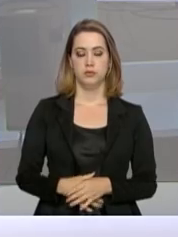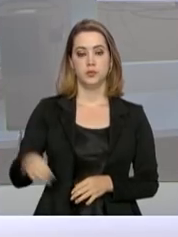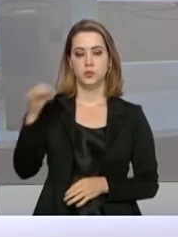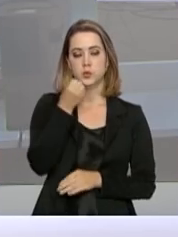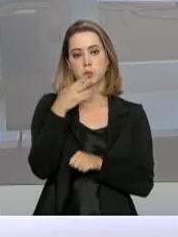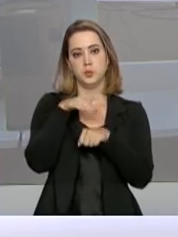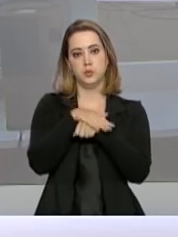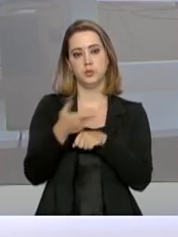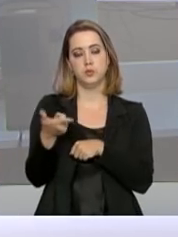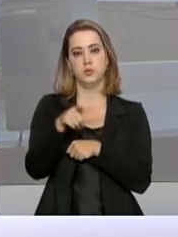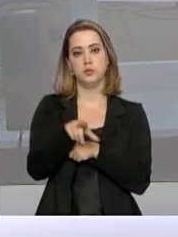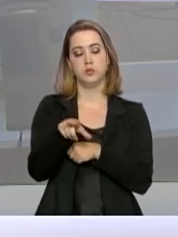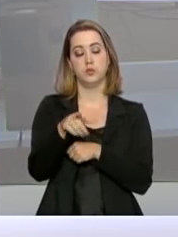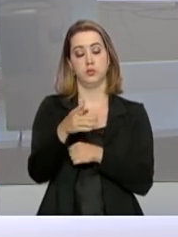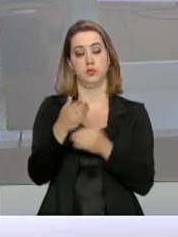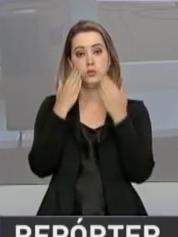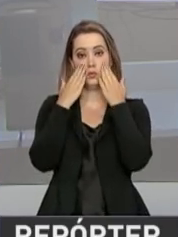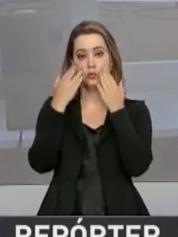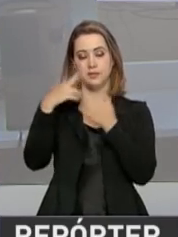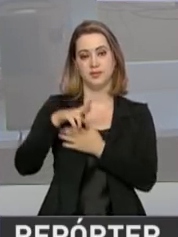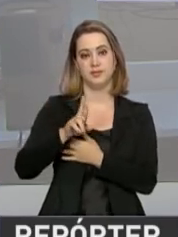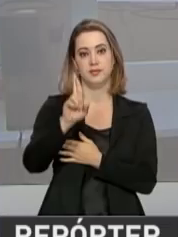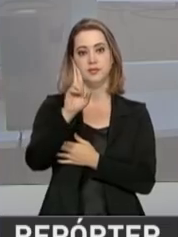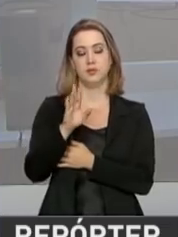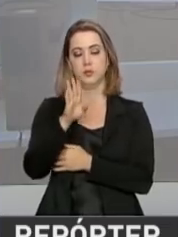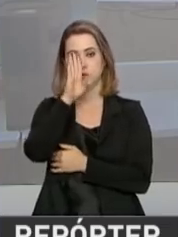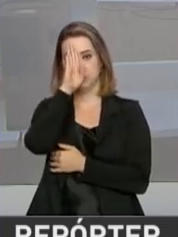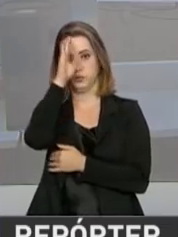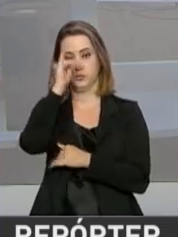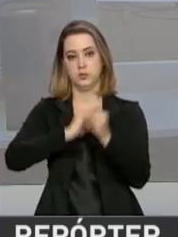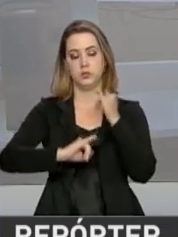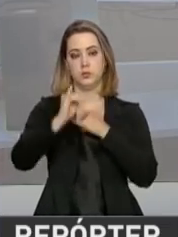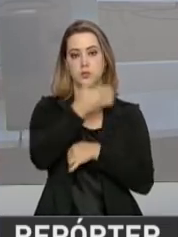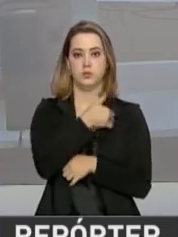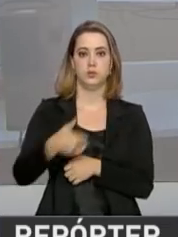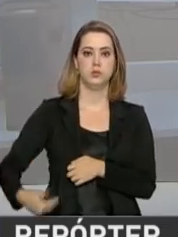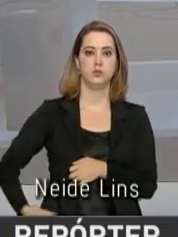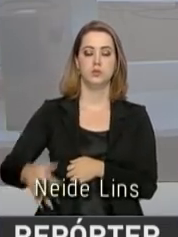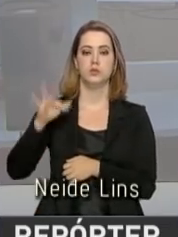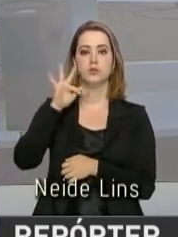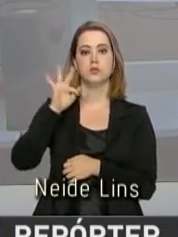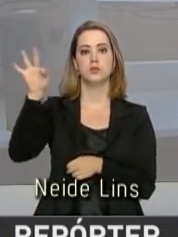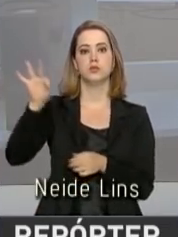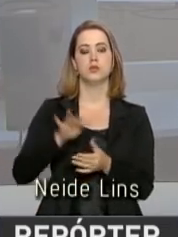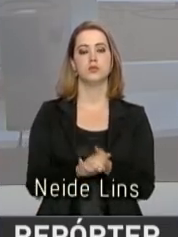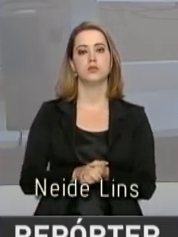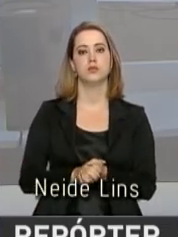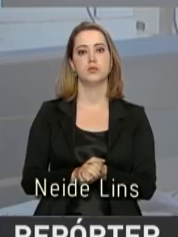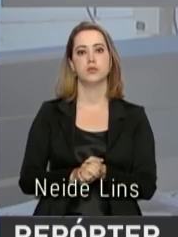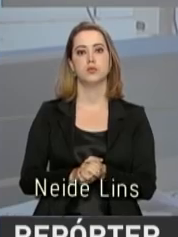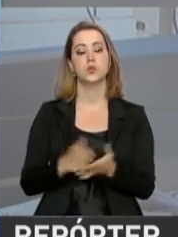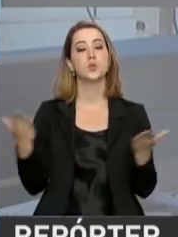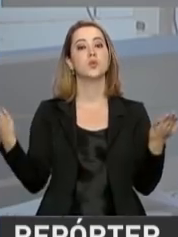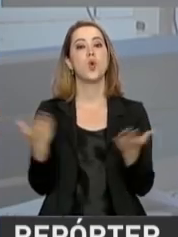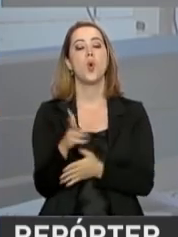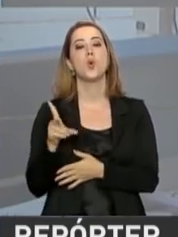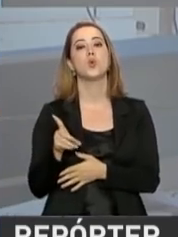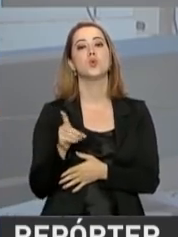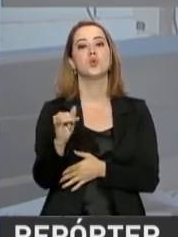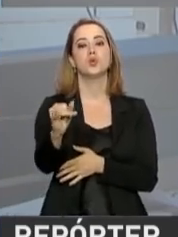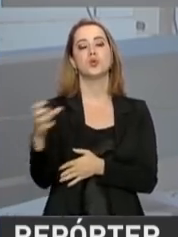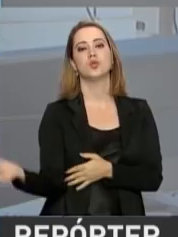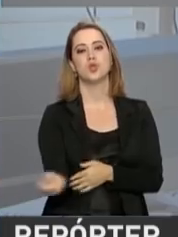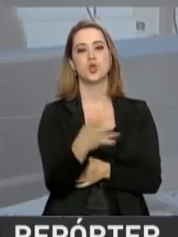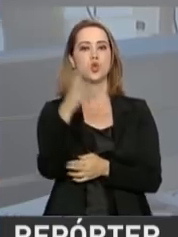Olá, boa noite. Estamos de volta com mais uma edição do Repórter NBR e as principais notícias do governo federal. Hoje foi dia